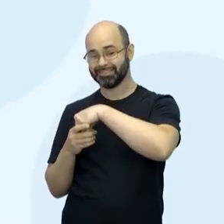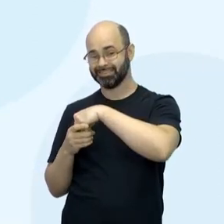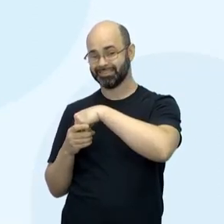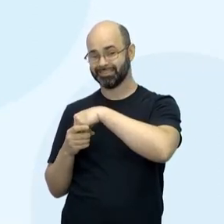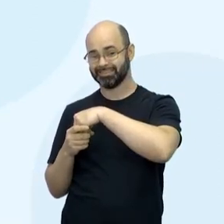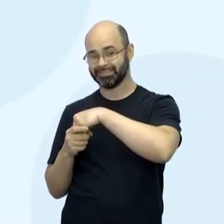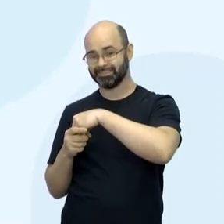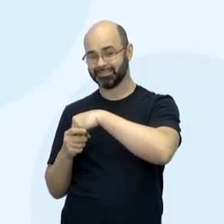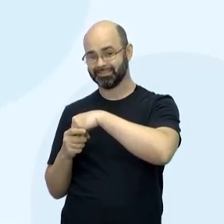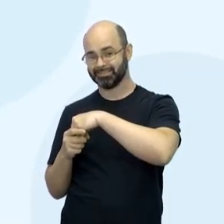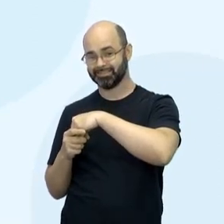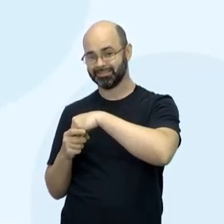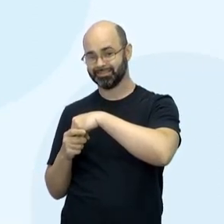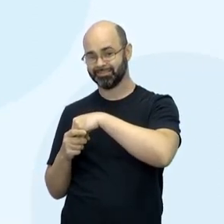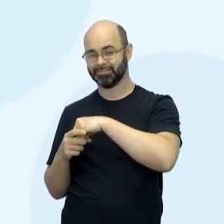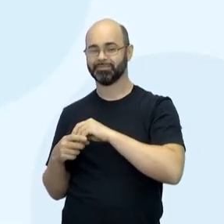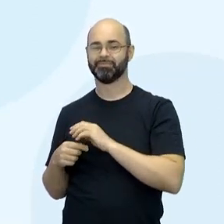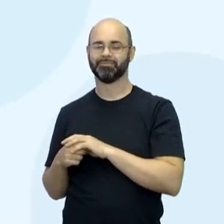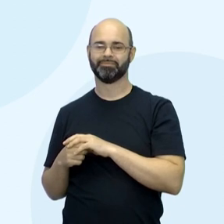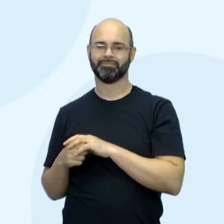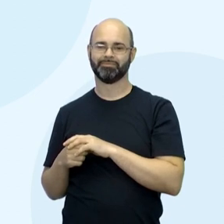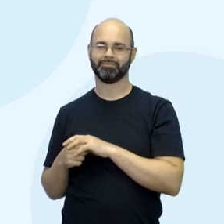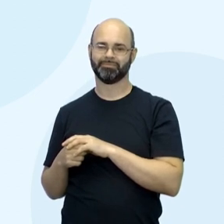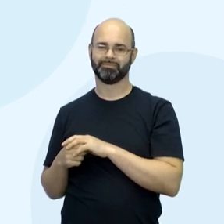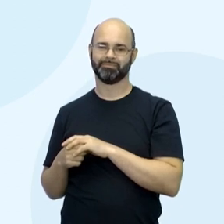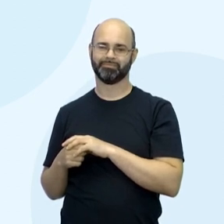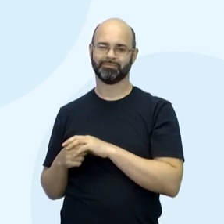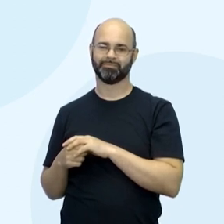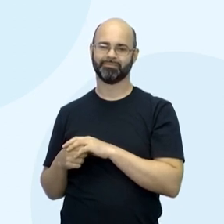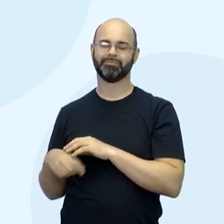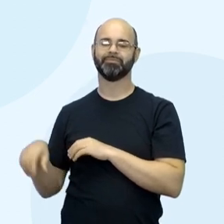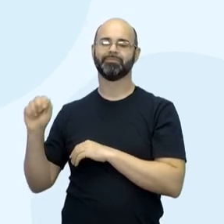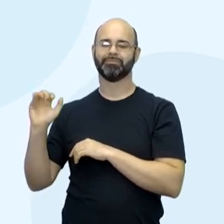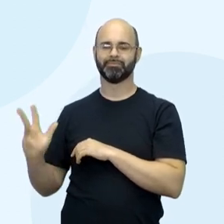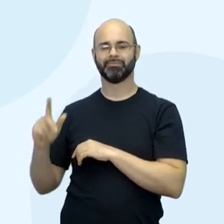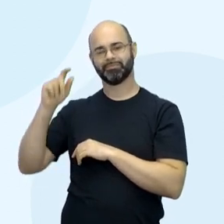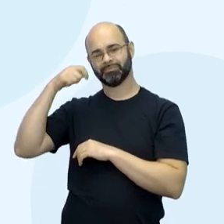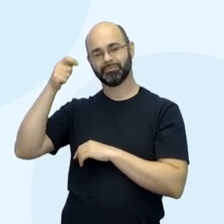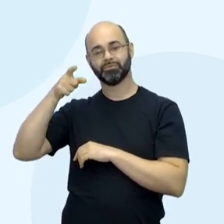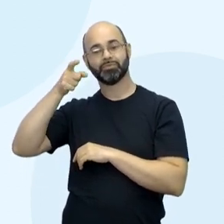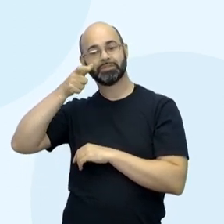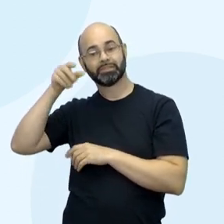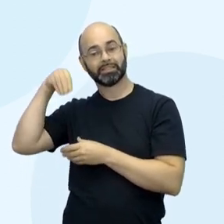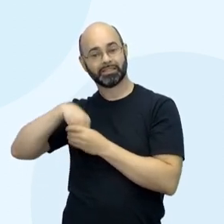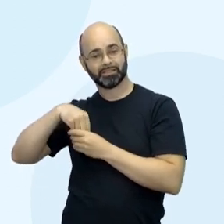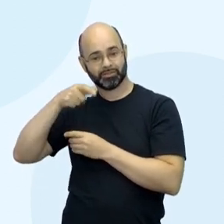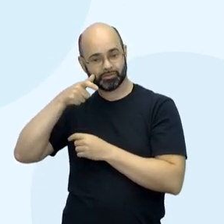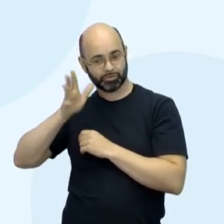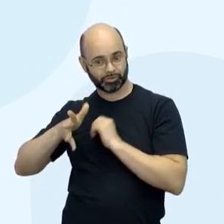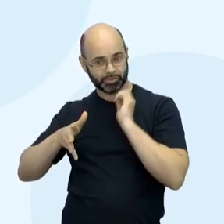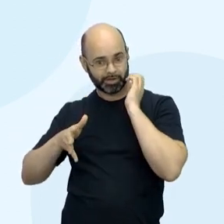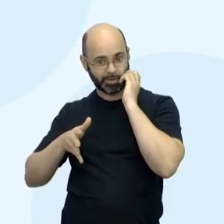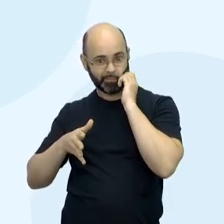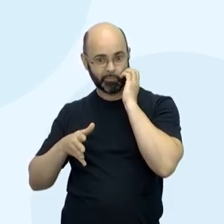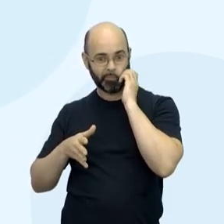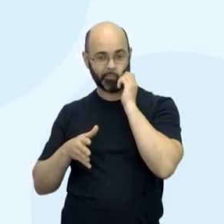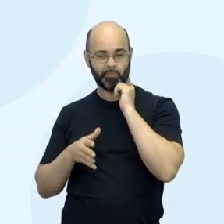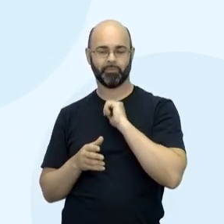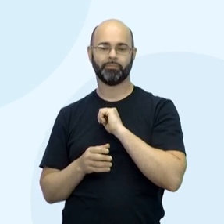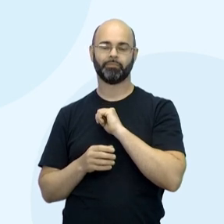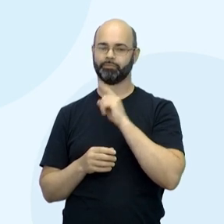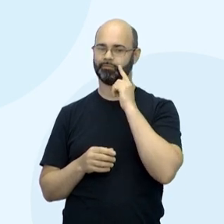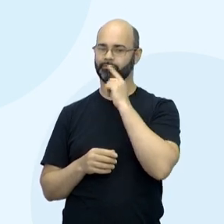continente africano? E aí? interessante, falar no continente